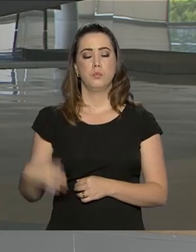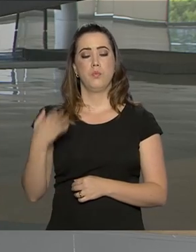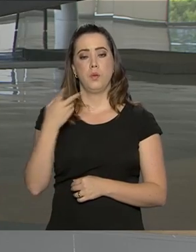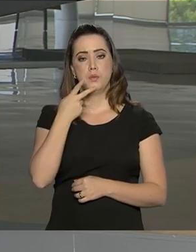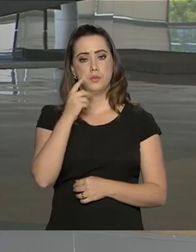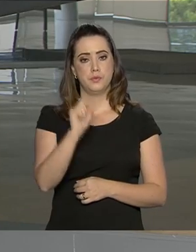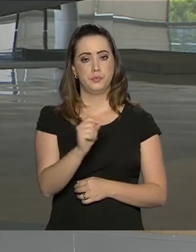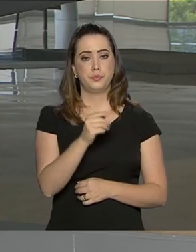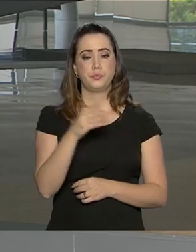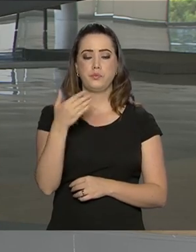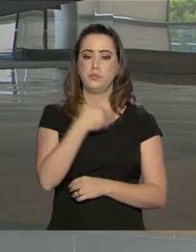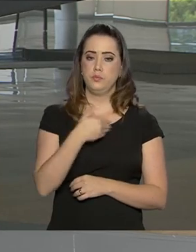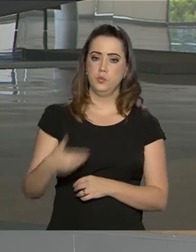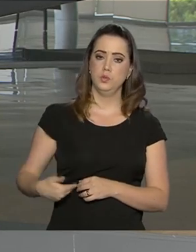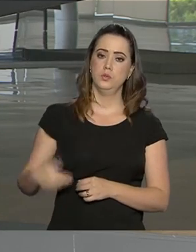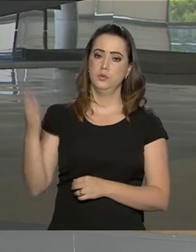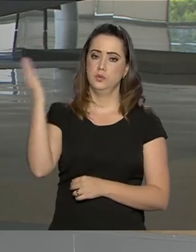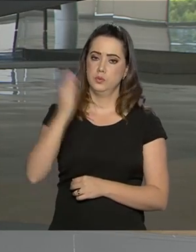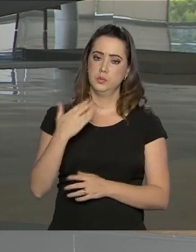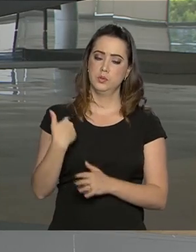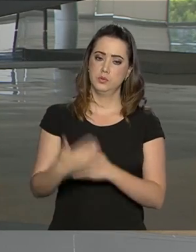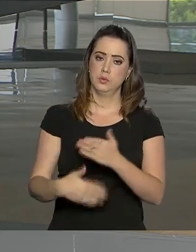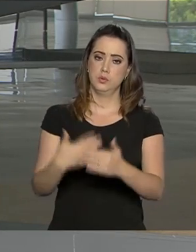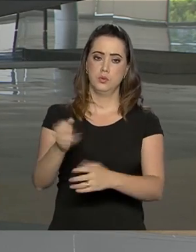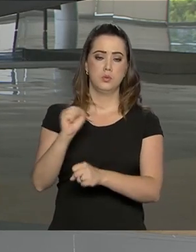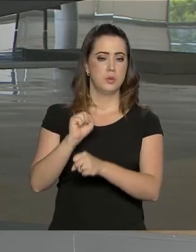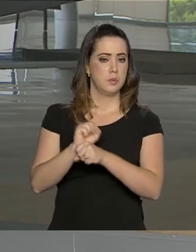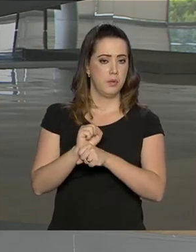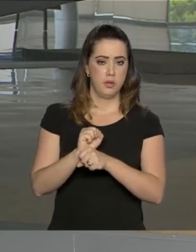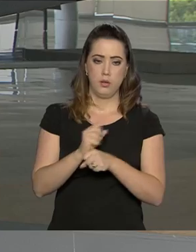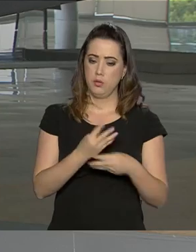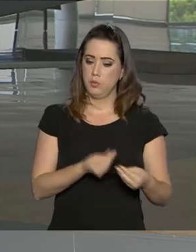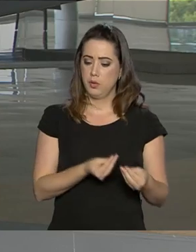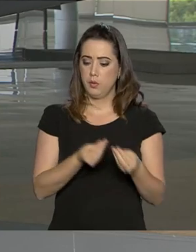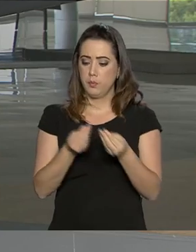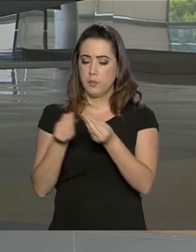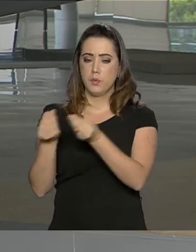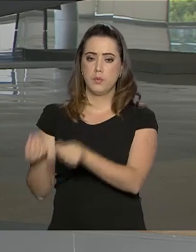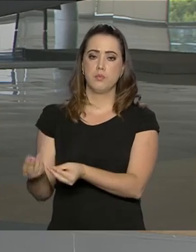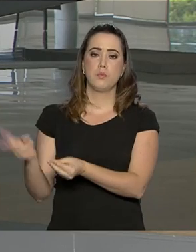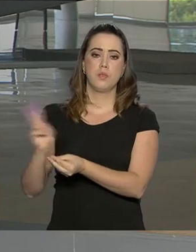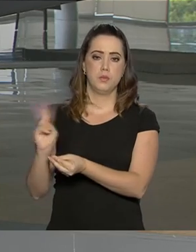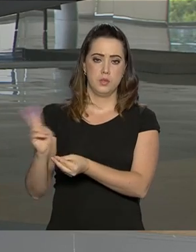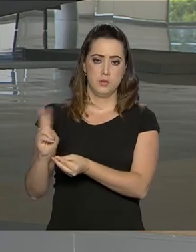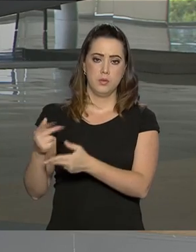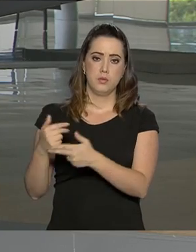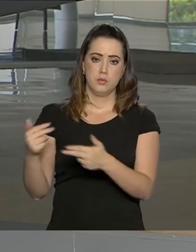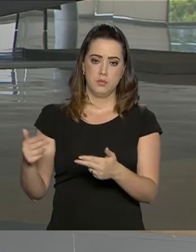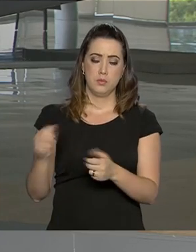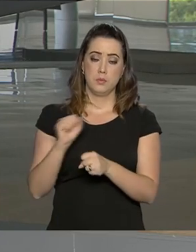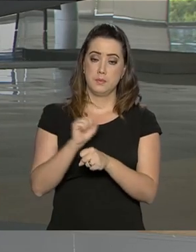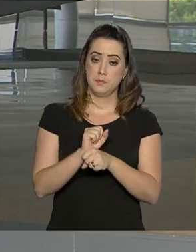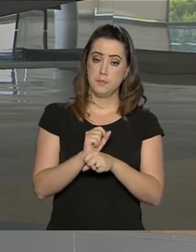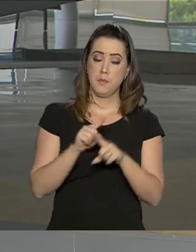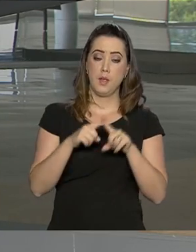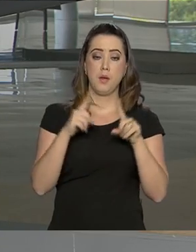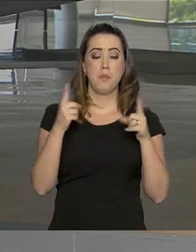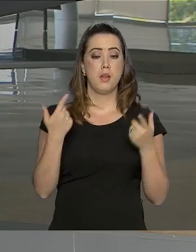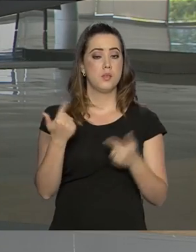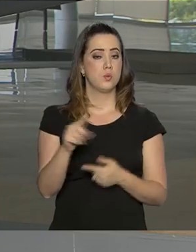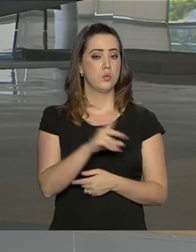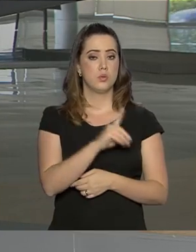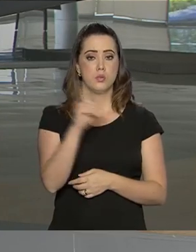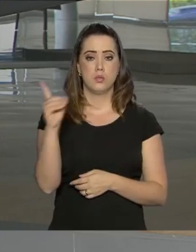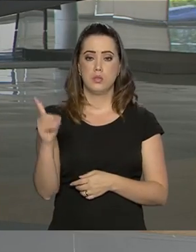Araújo disse que o governo brasileiro continua disposto a enviar os mantimentos à Venezuela, mas ainda não